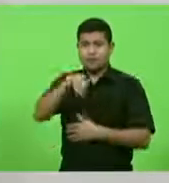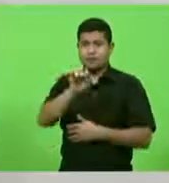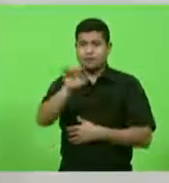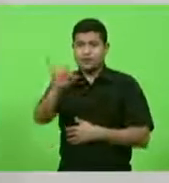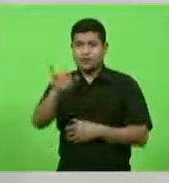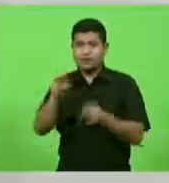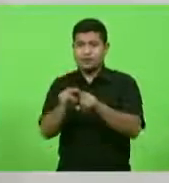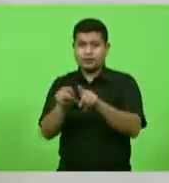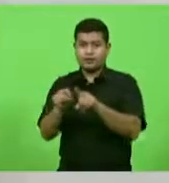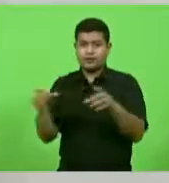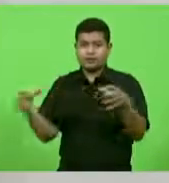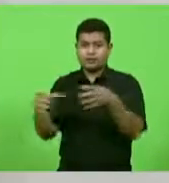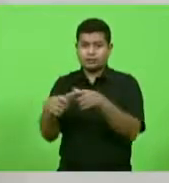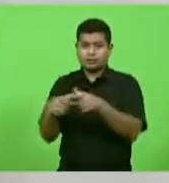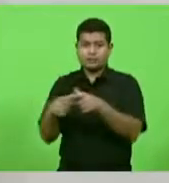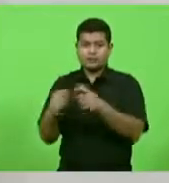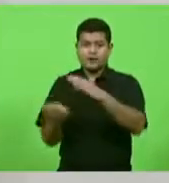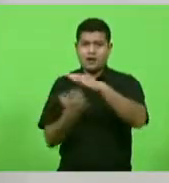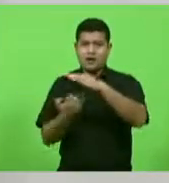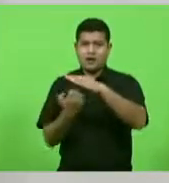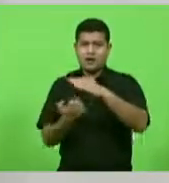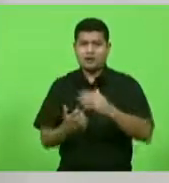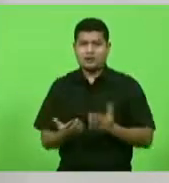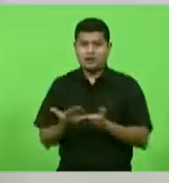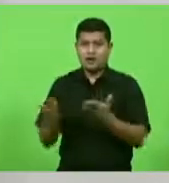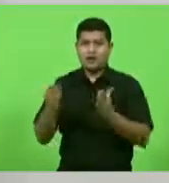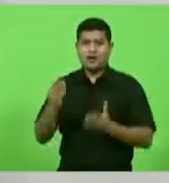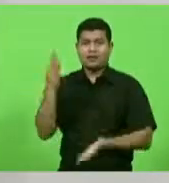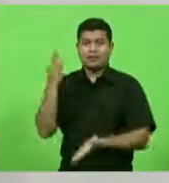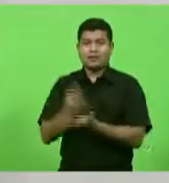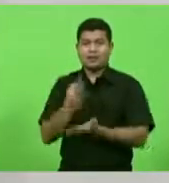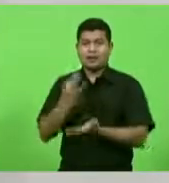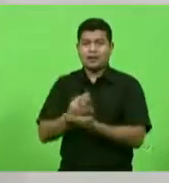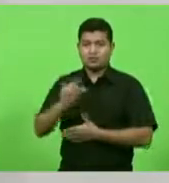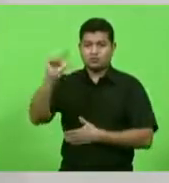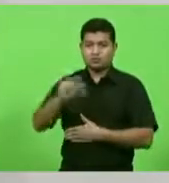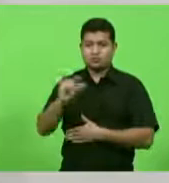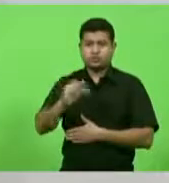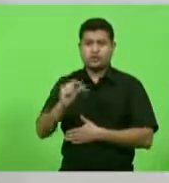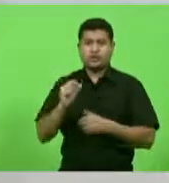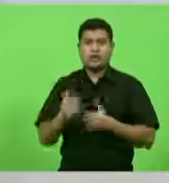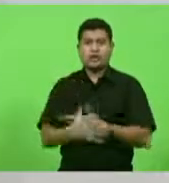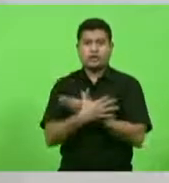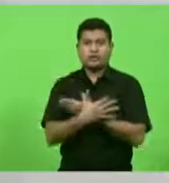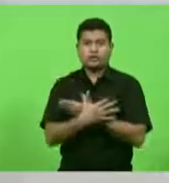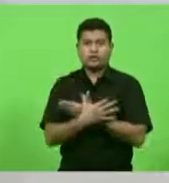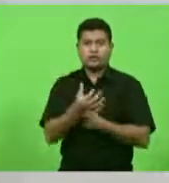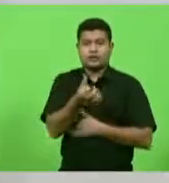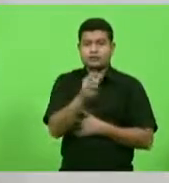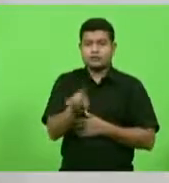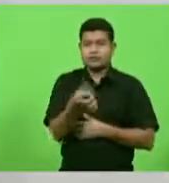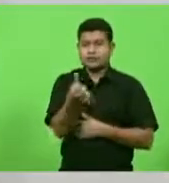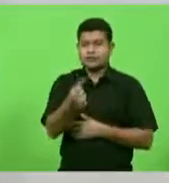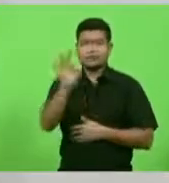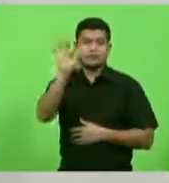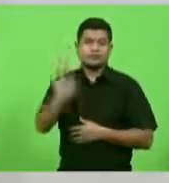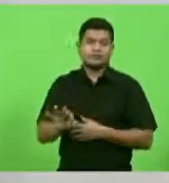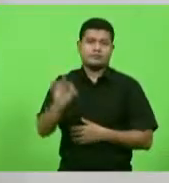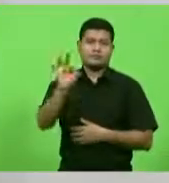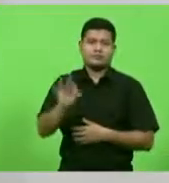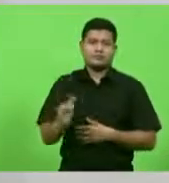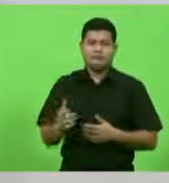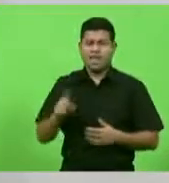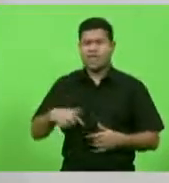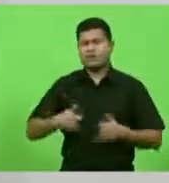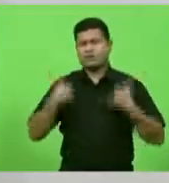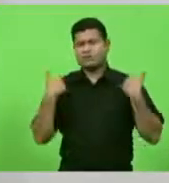disponibilizado ao catarinense. A menor taxa de desemprego do país, 6,6%, deve ser orgulho